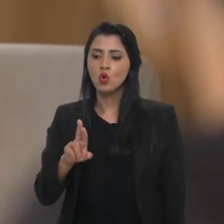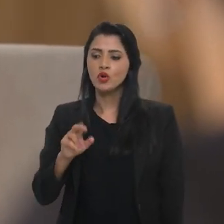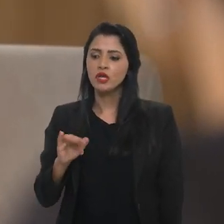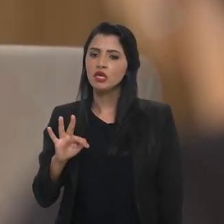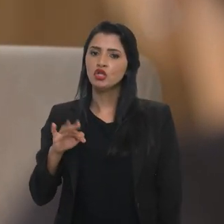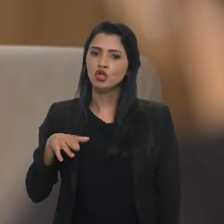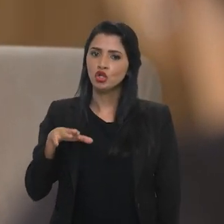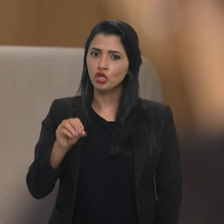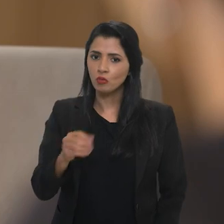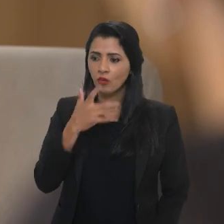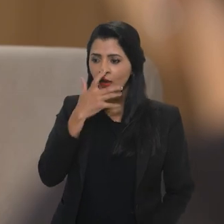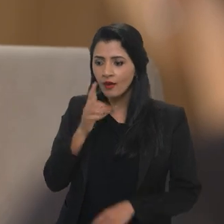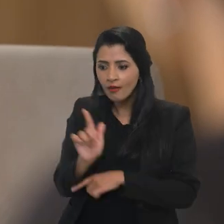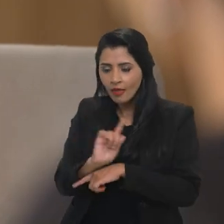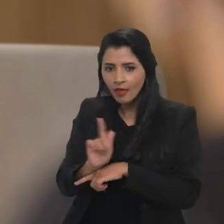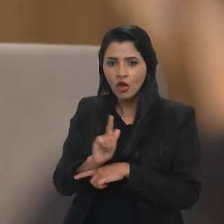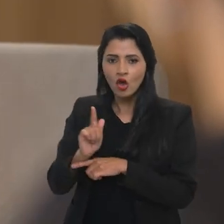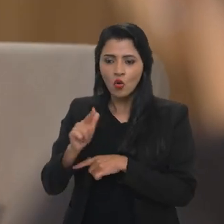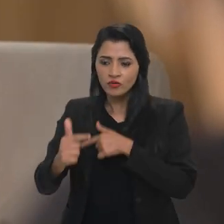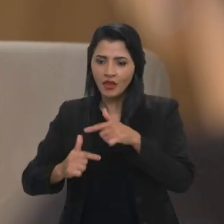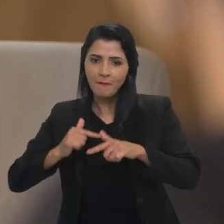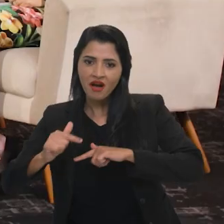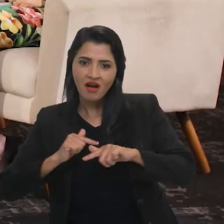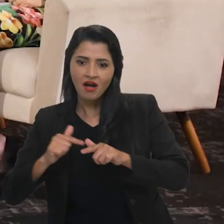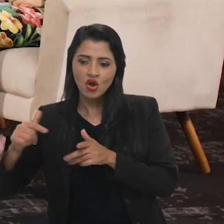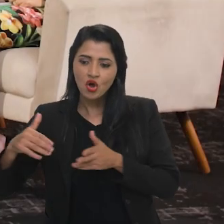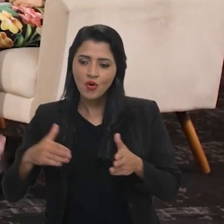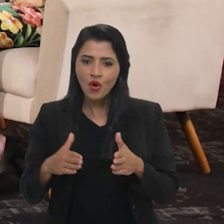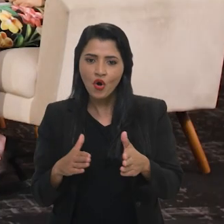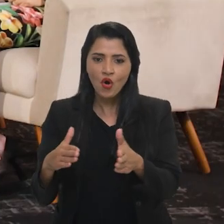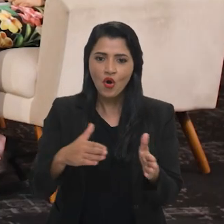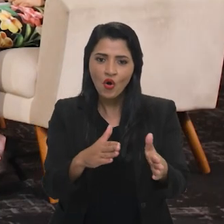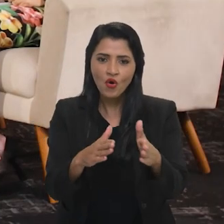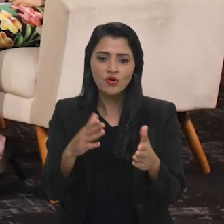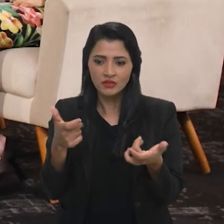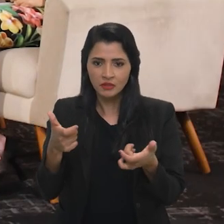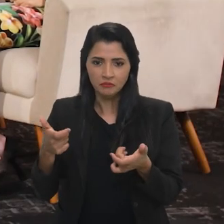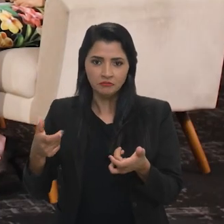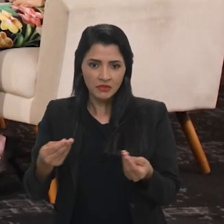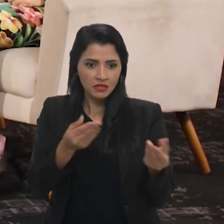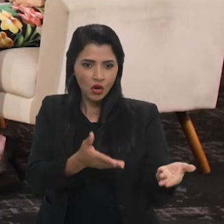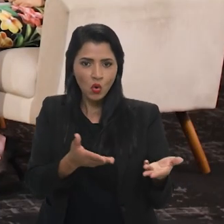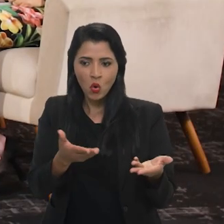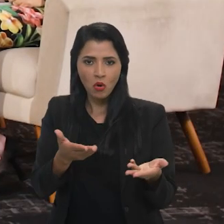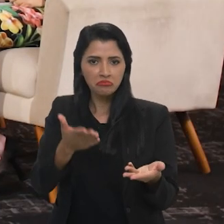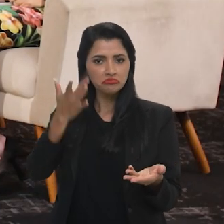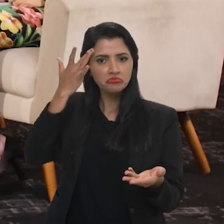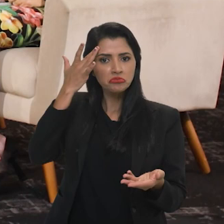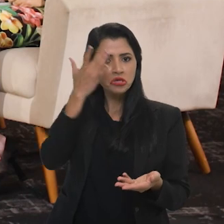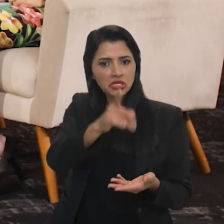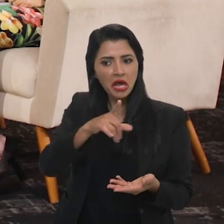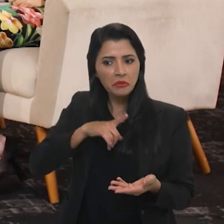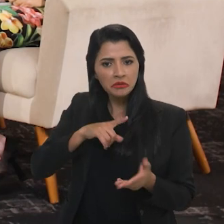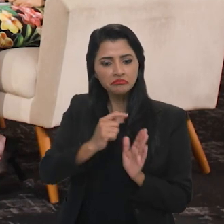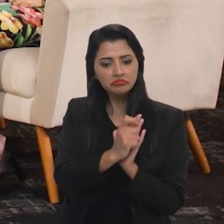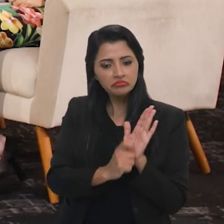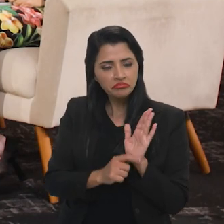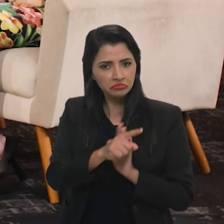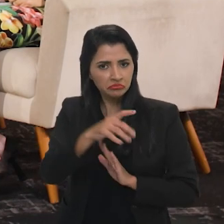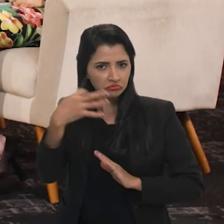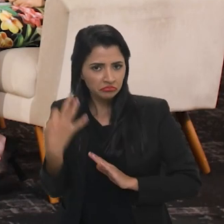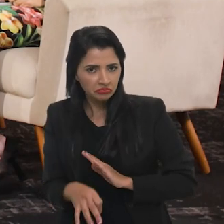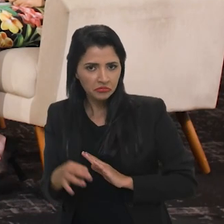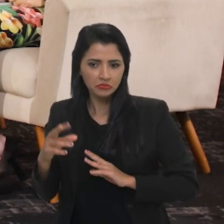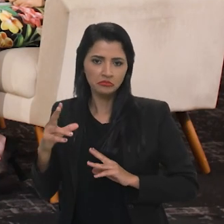Ele faz a gestão do trabalho e dá as rotas e dá como o caminho que vai entregou. E aí você não sabe se essa gestão algorítmica,